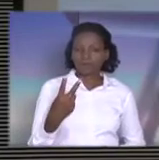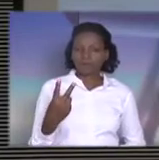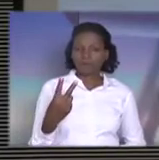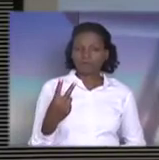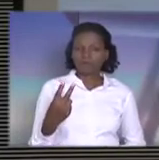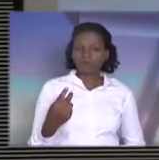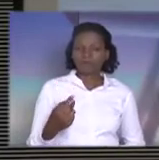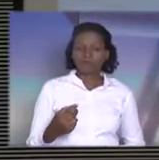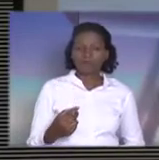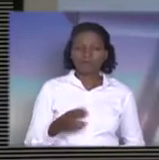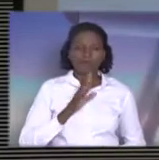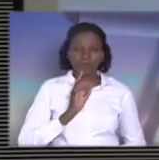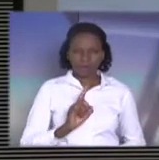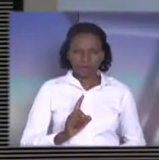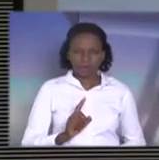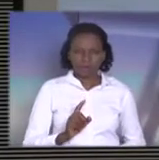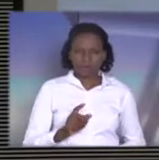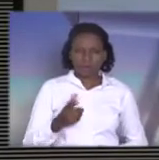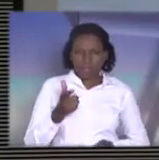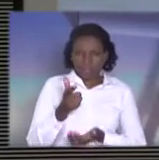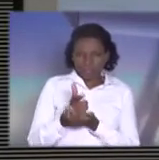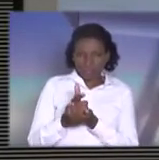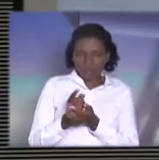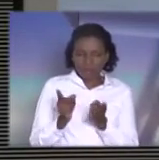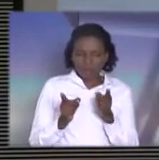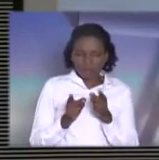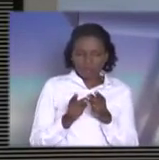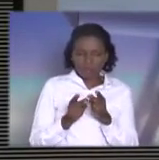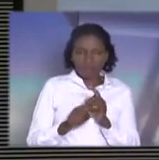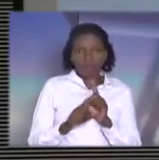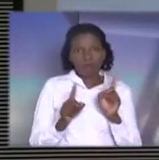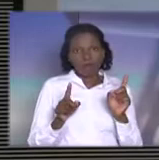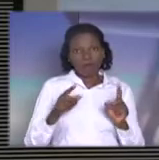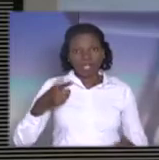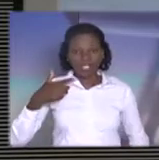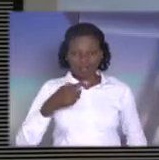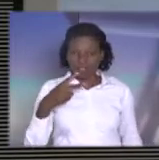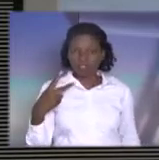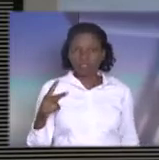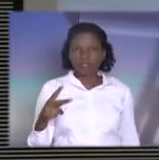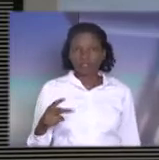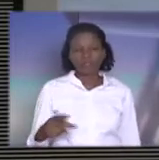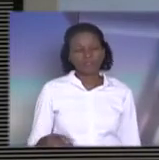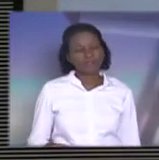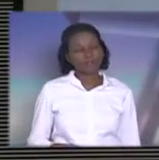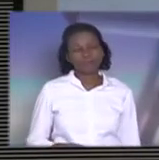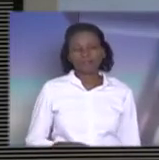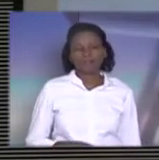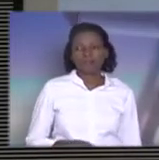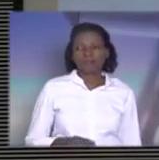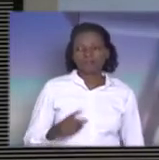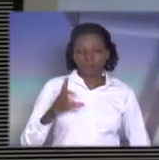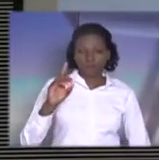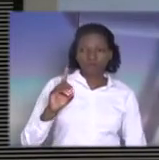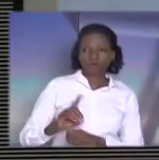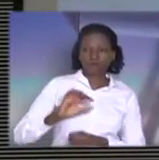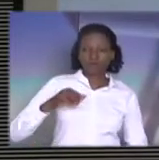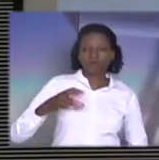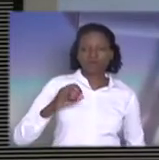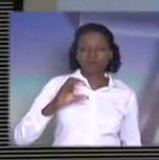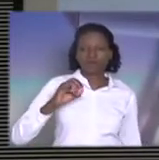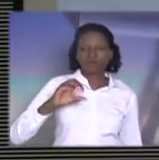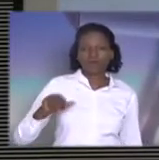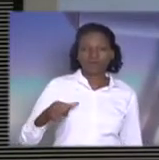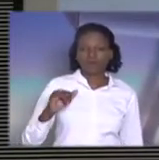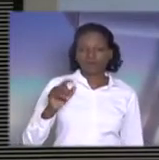Para quem não sabe, o 22 é uma arma pequena. Só que se você tomar um tiro de 22, meu amigo, está aqui o doutor Jorge Rato, que pode me